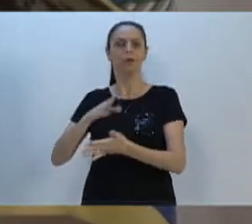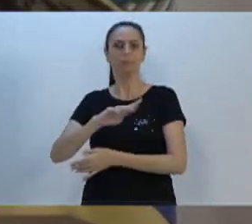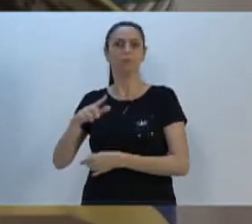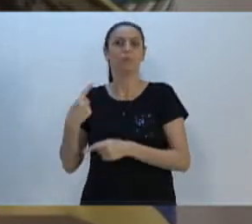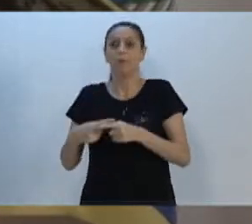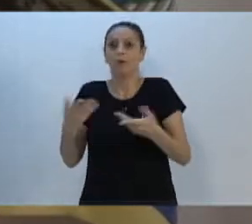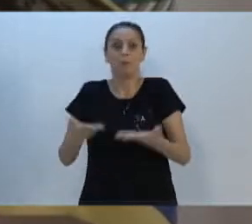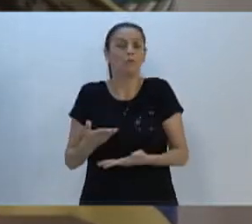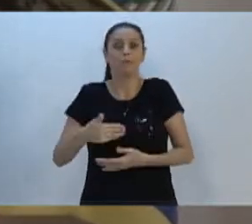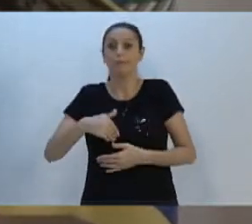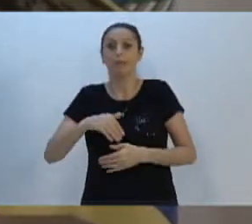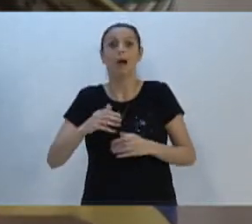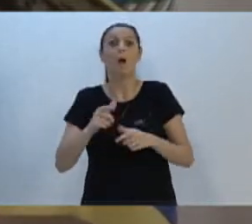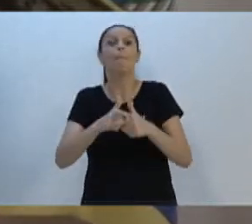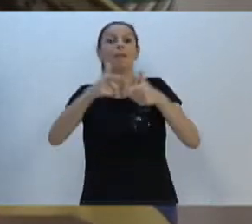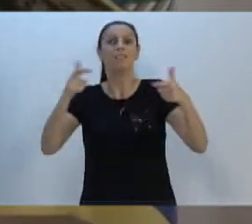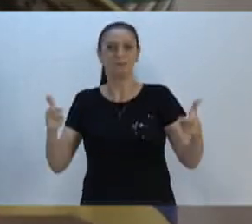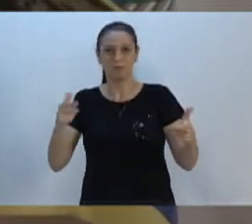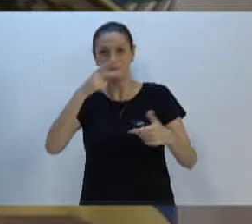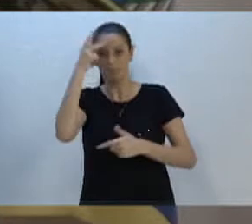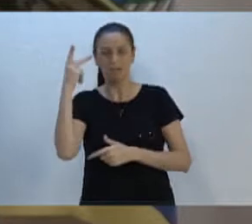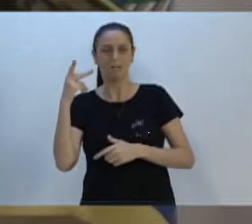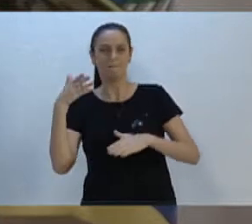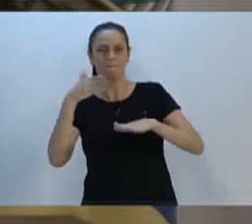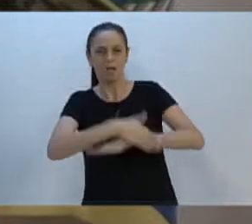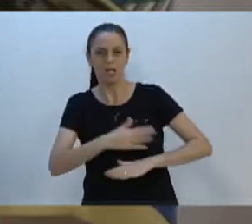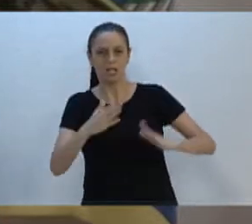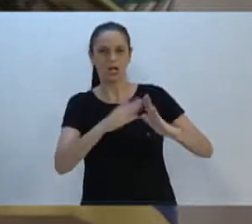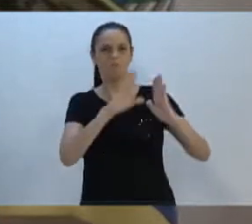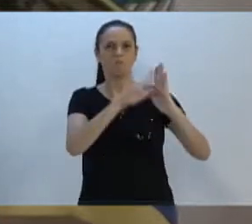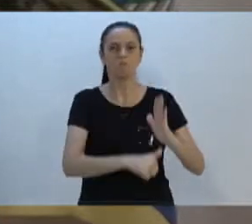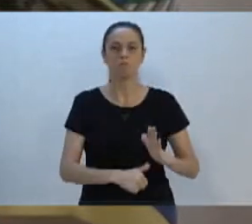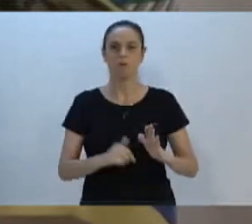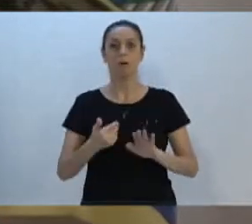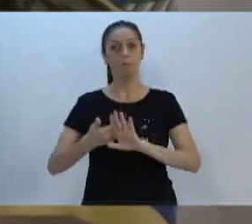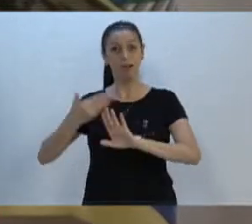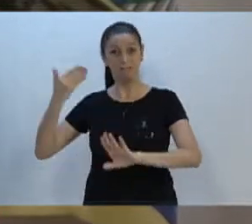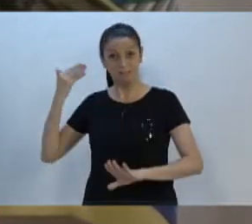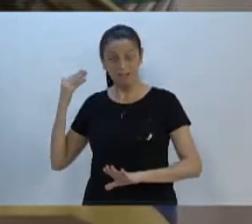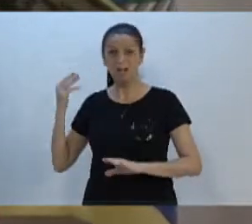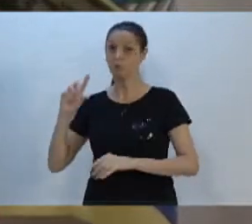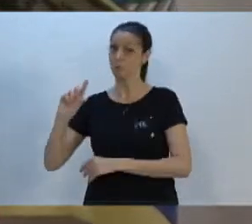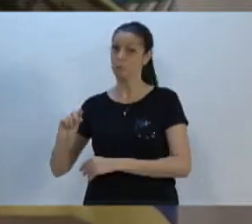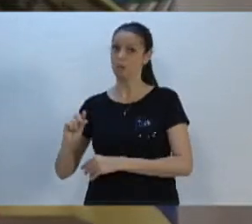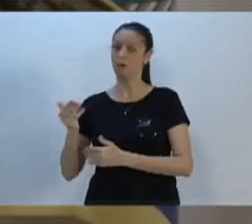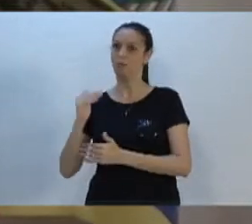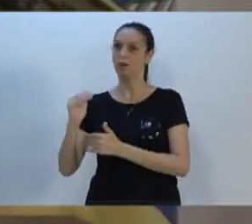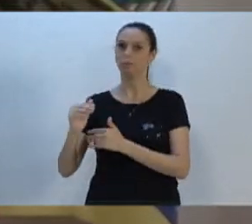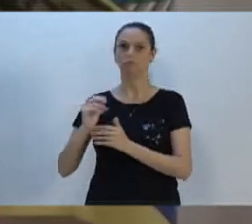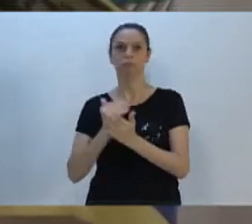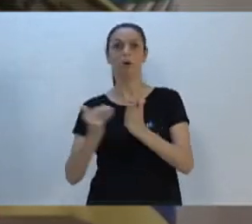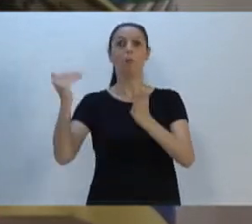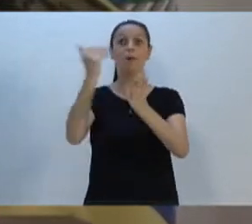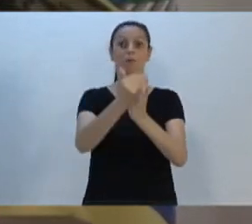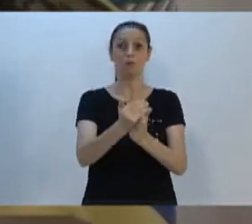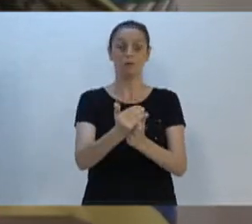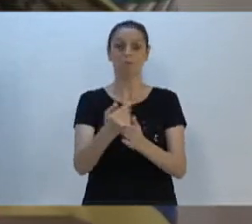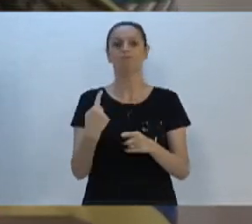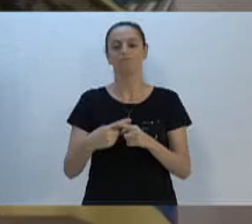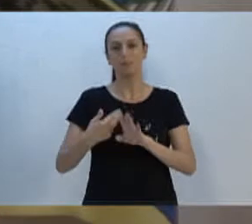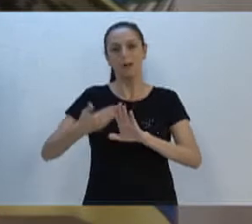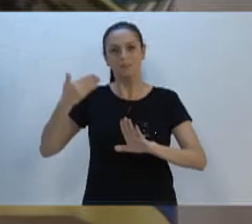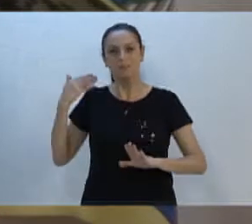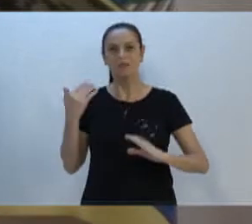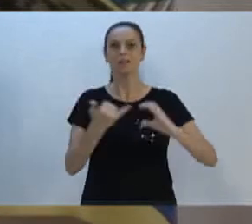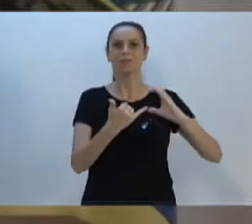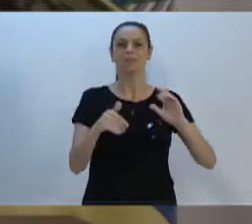invasões. Já estamos bem inferiores ao que já foi nos anos passados, até porque Celeste, Samai,